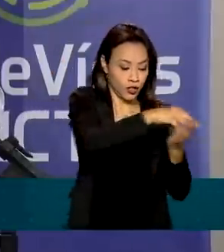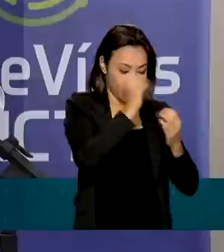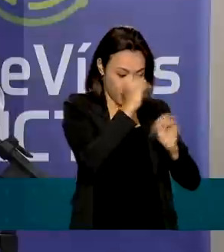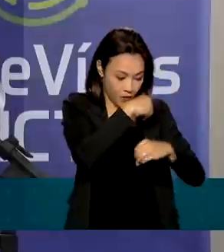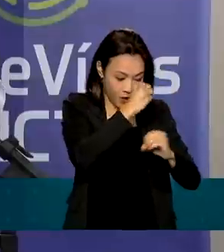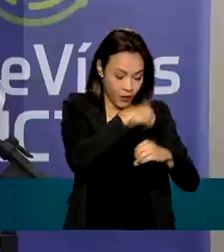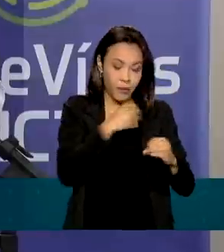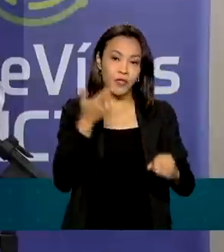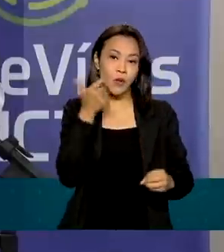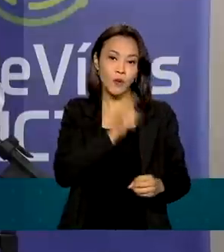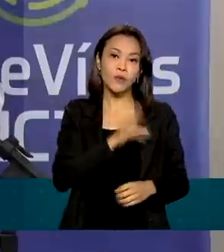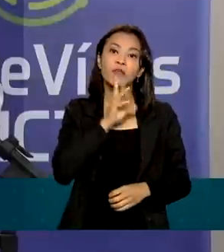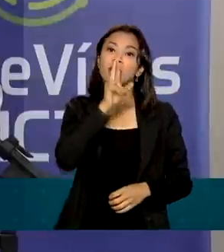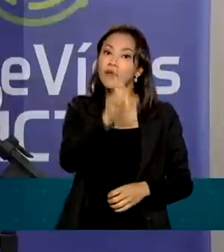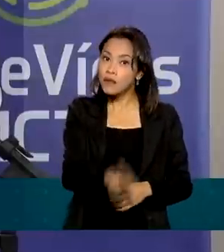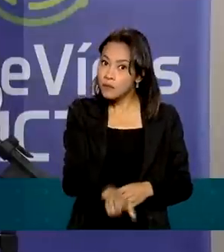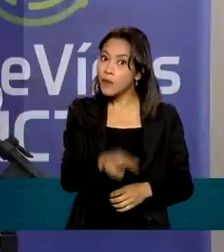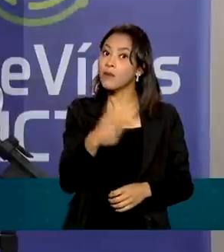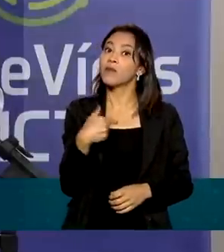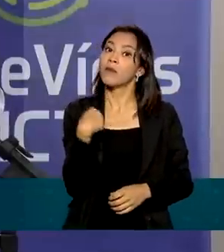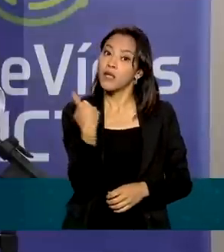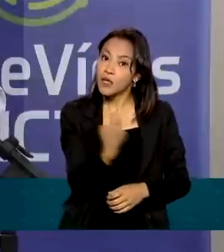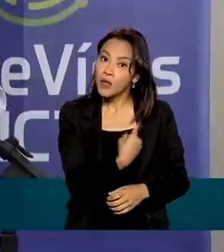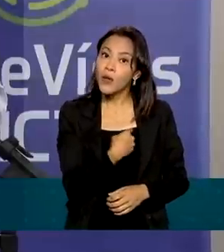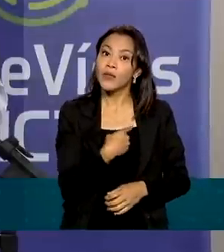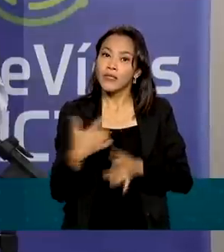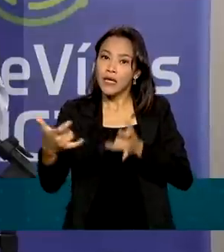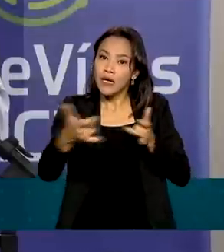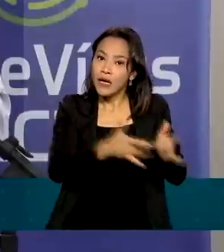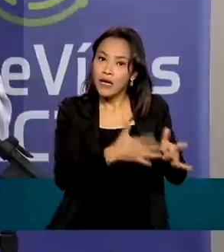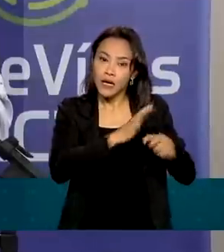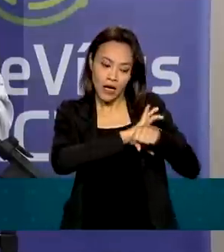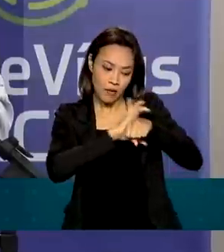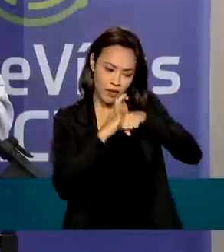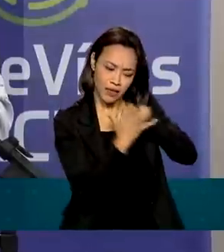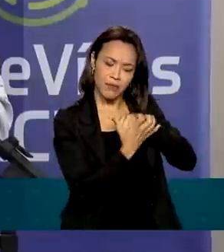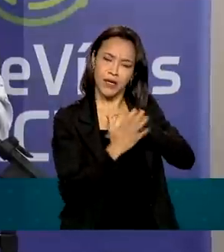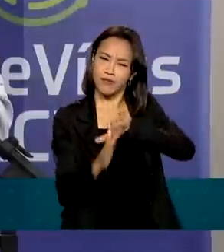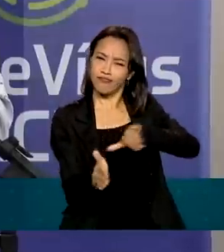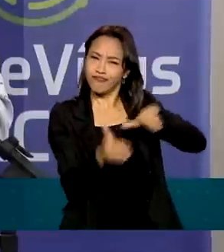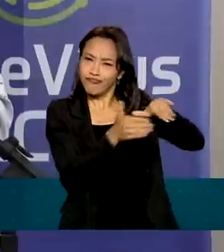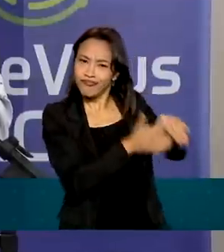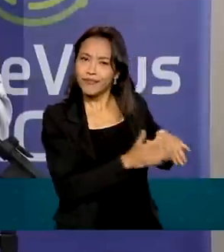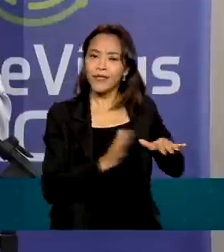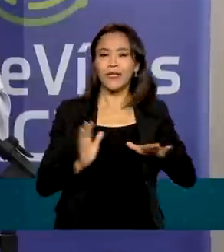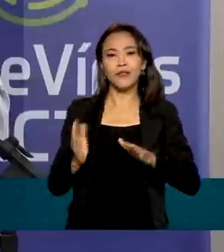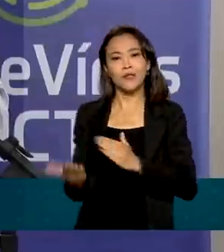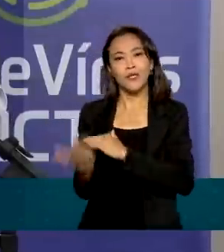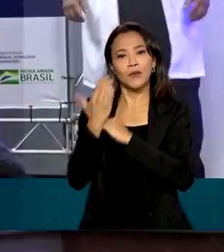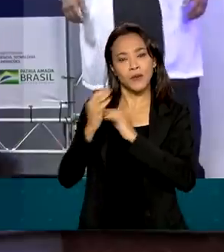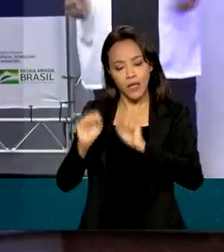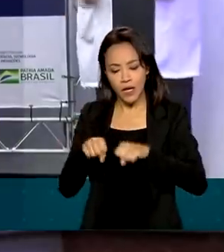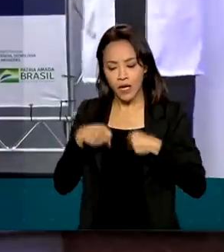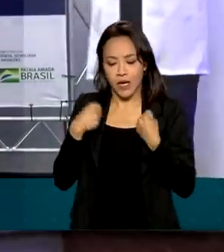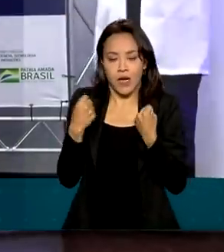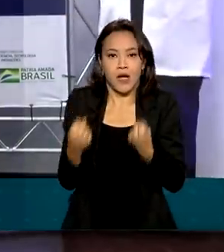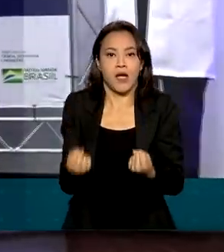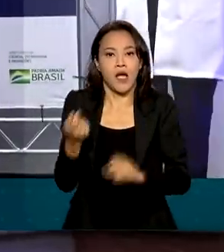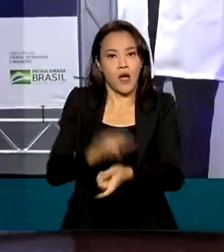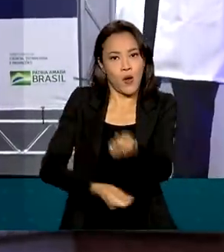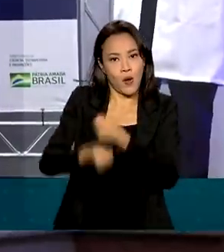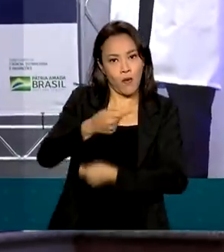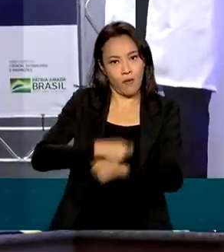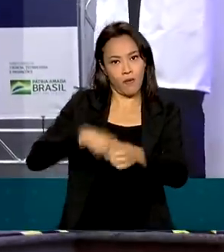resultados que nos tire dessa situação de pandemia e que nos ajude a recuperar economicamente o país. A primeira